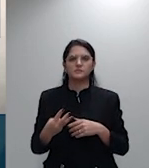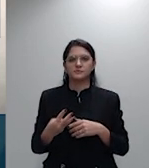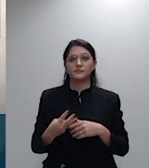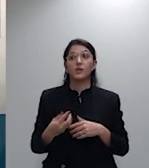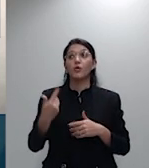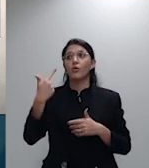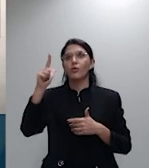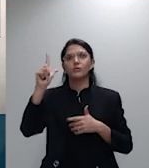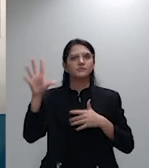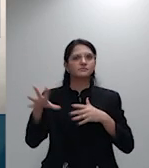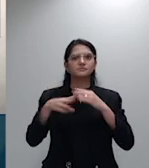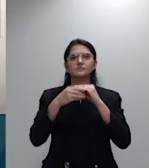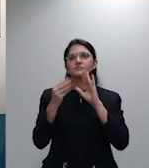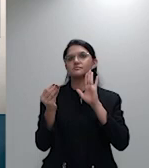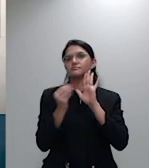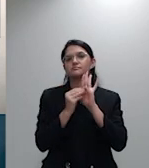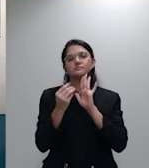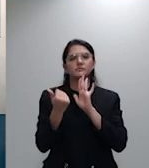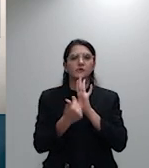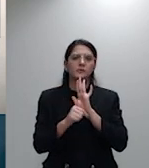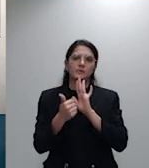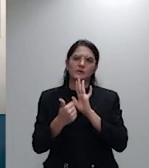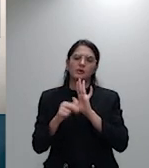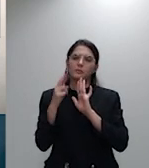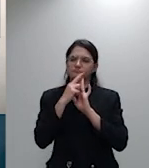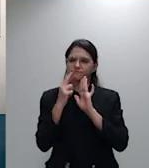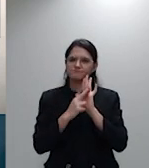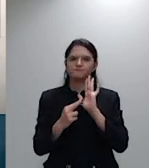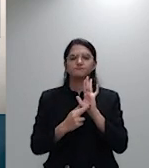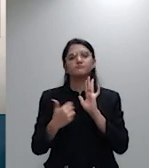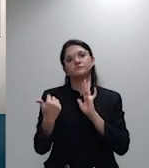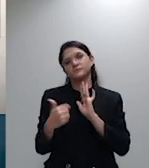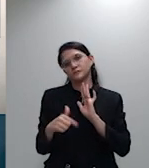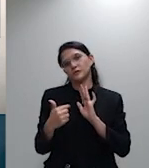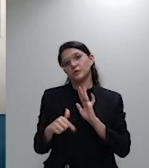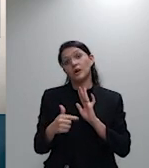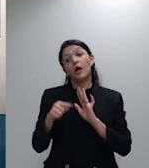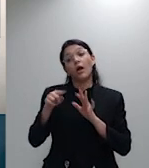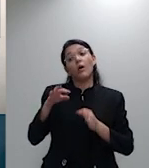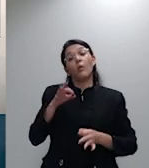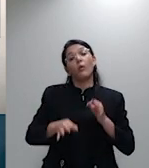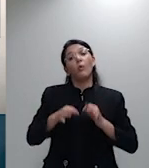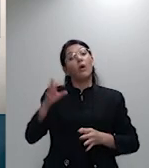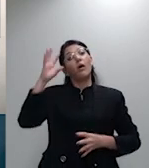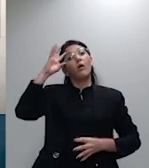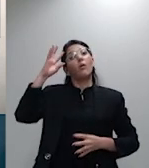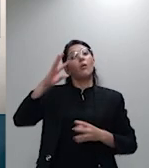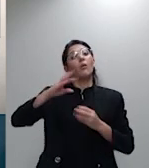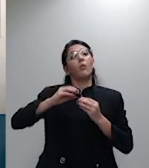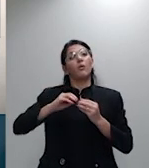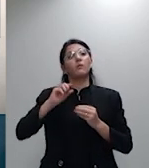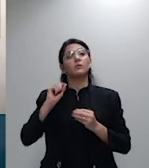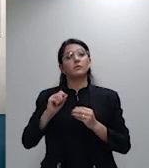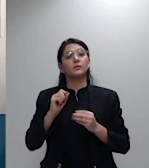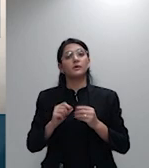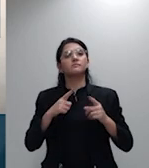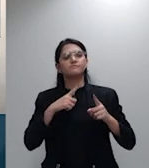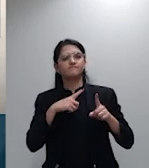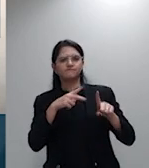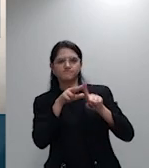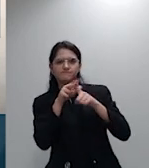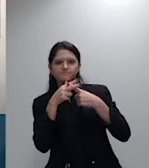normativo o tribunal concluiu que o reajuste da última faixa etária não seria discriminatório para idoso